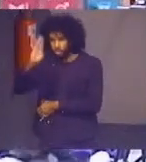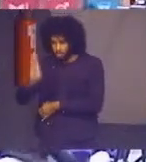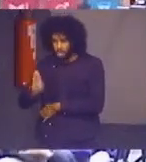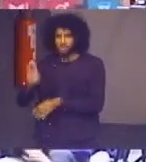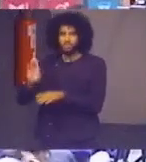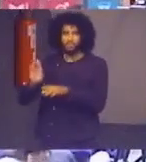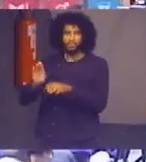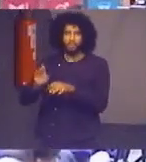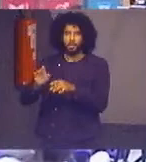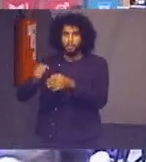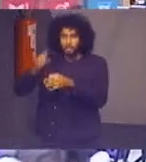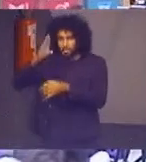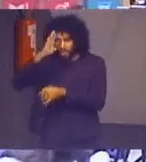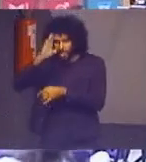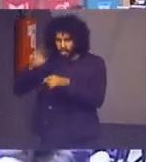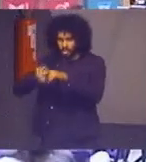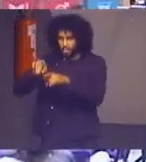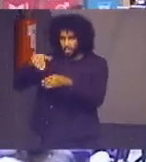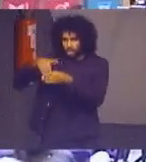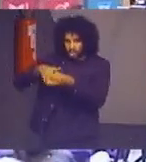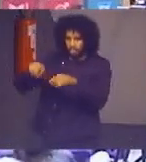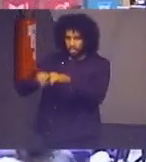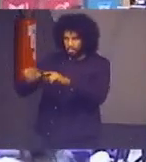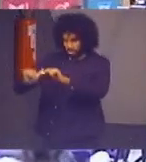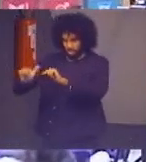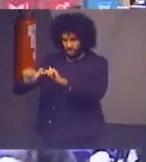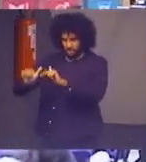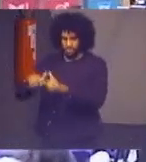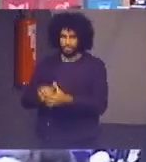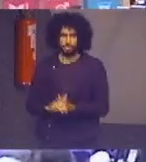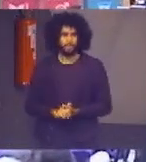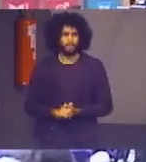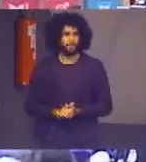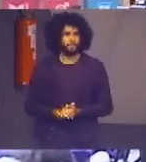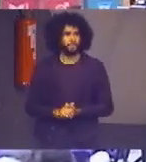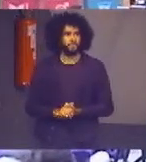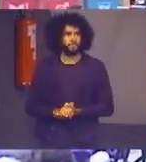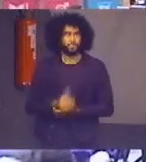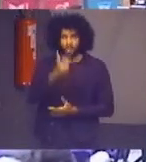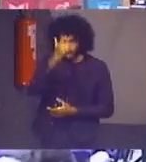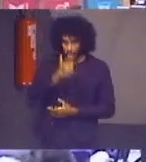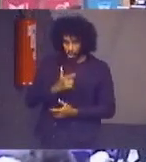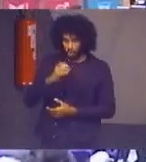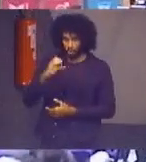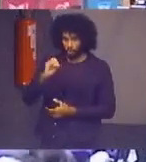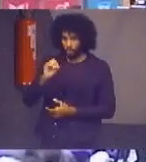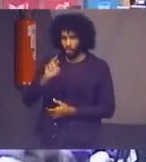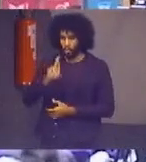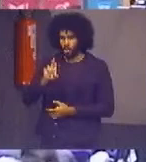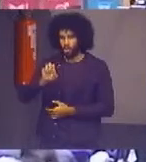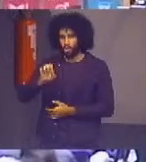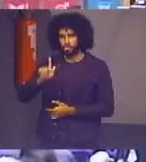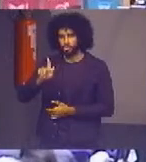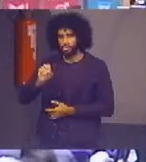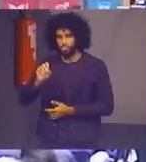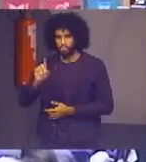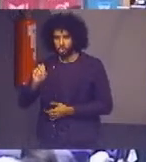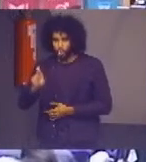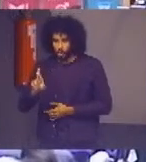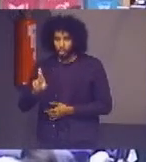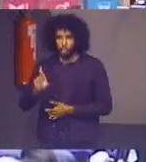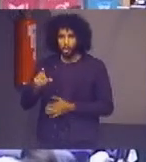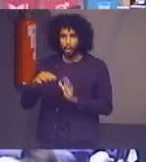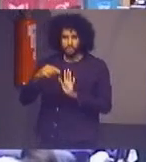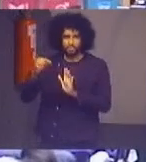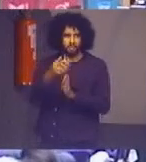eleitoral e trabalhista como corregidor nacional quero destacar aos senhores